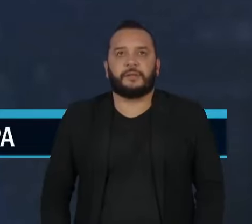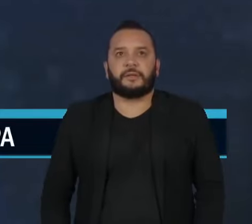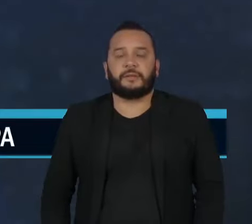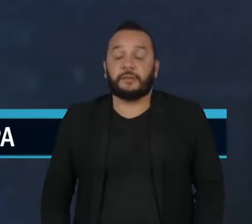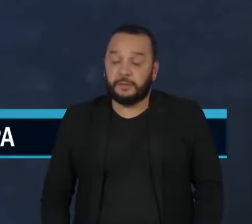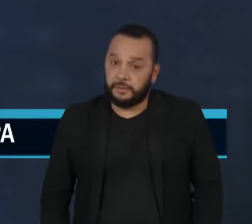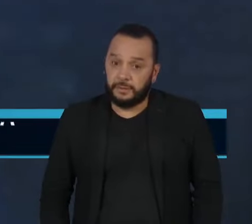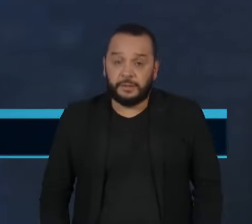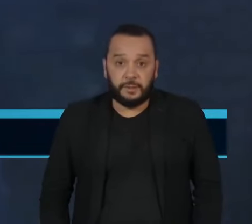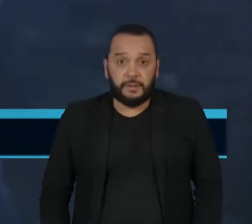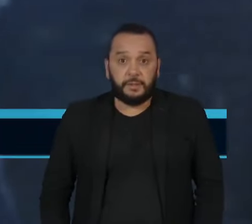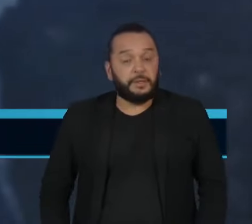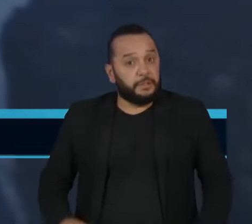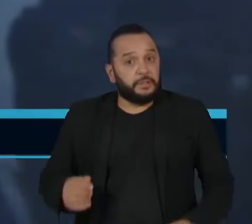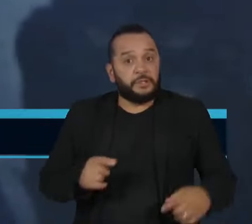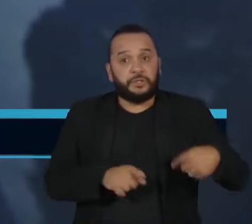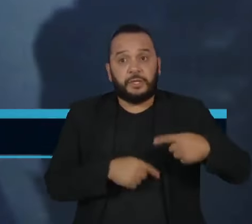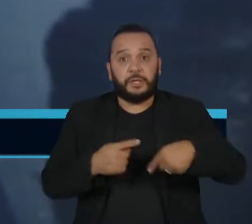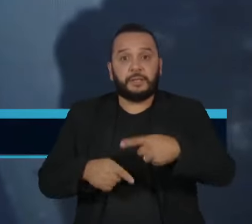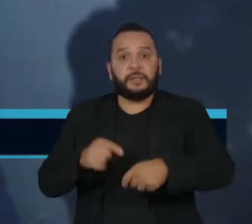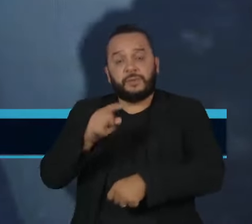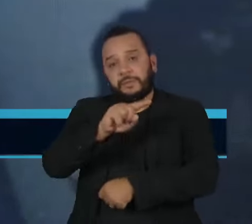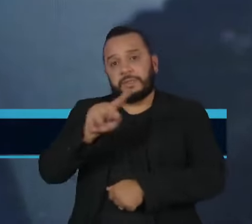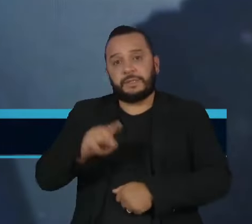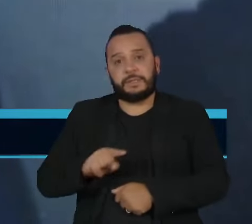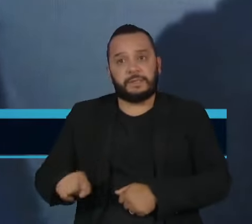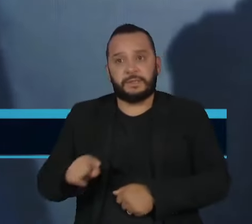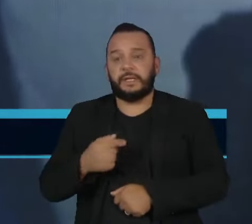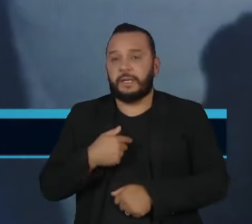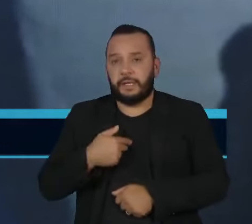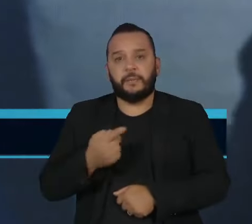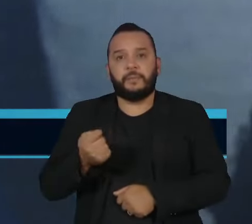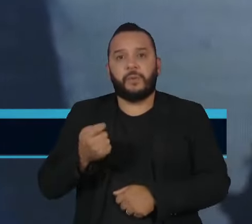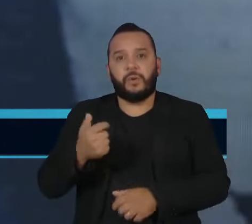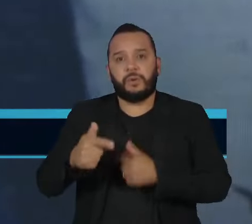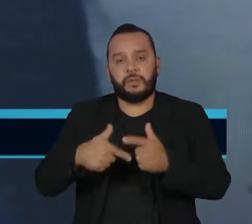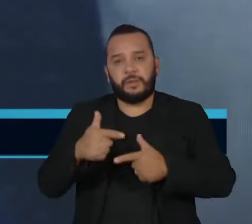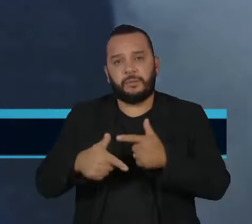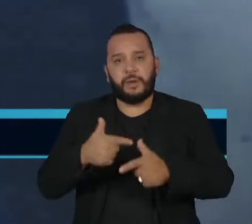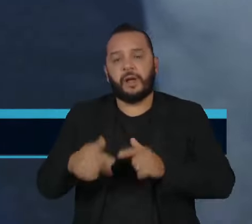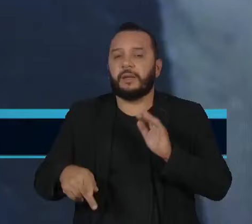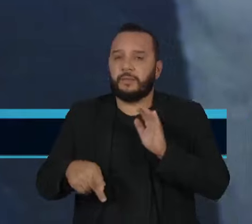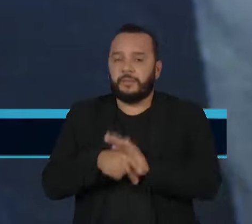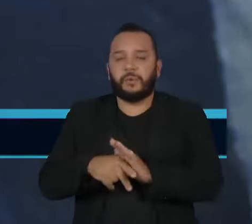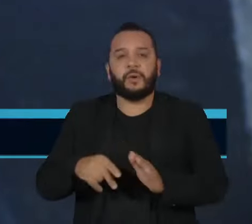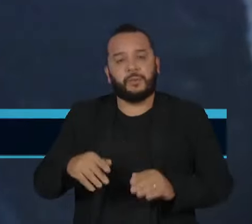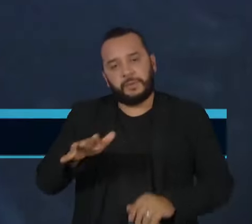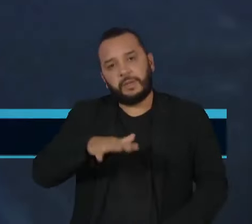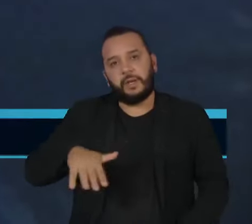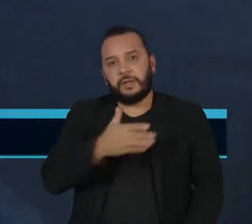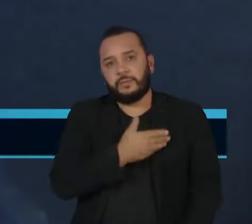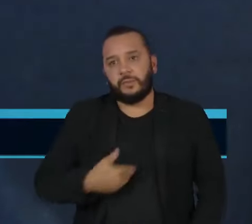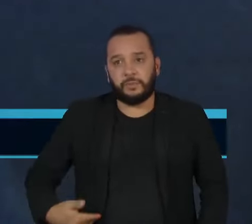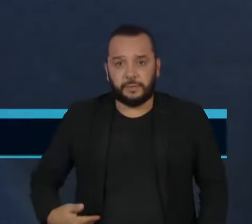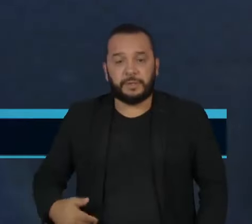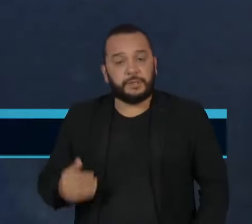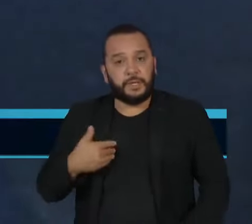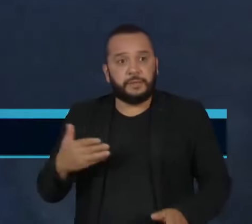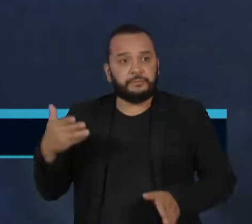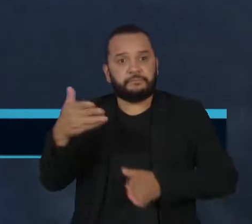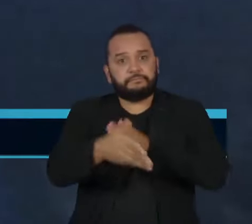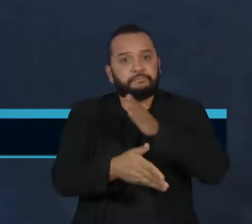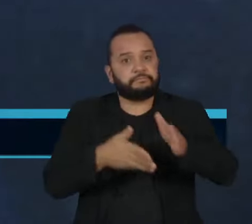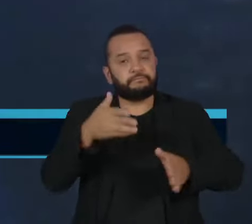A baixa presença da geração Z no setor público é preocupante. O ritmo lento de ingresso de novos servidores pode aumentar